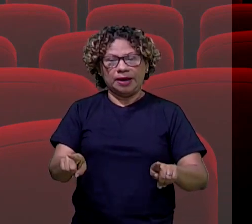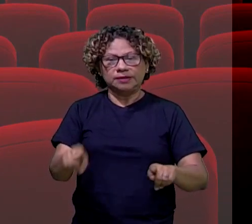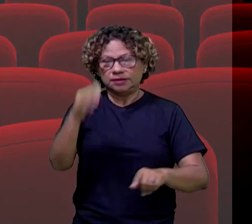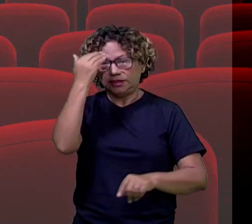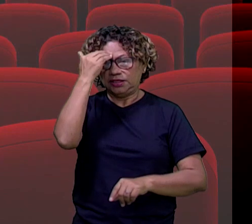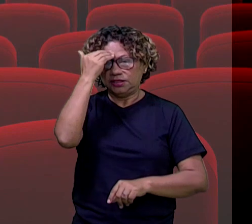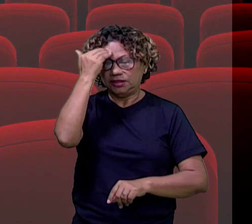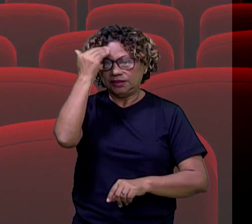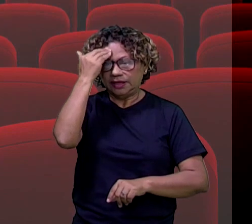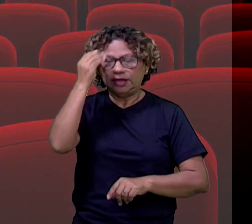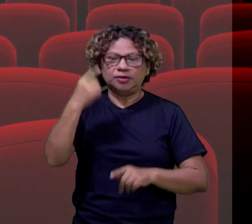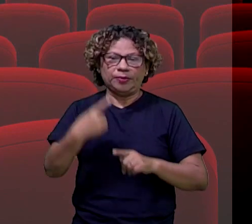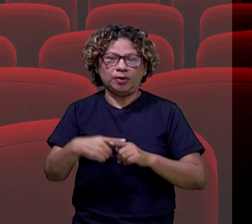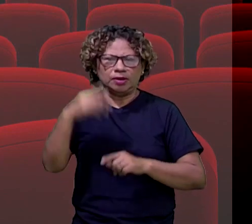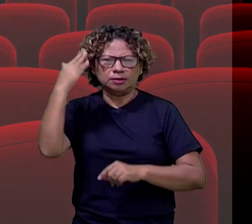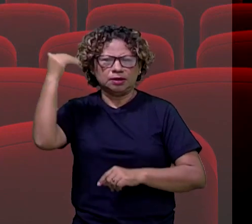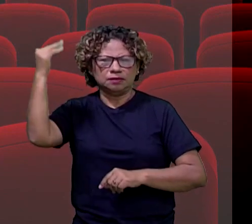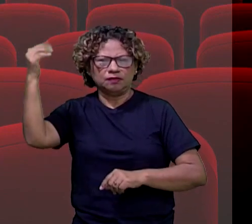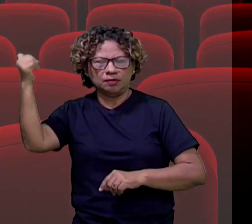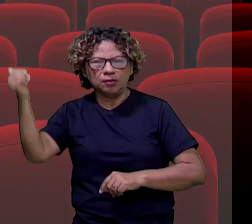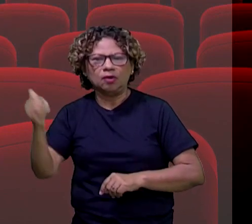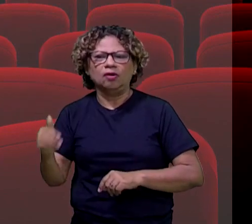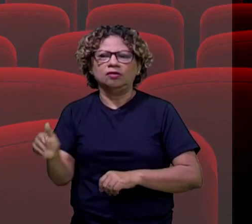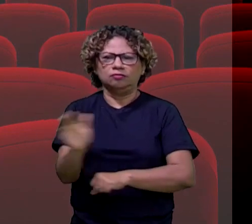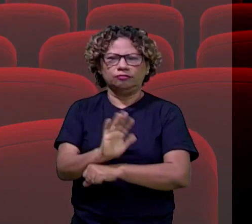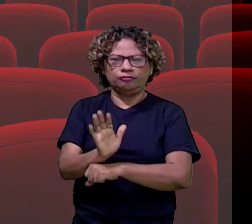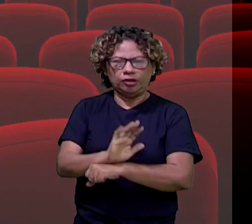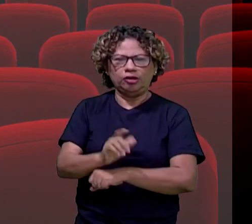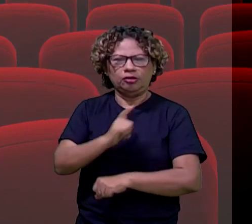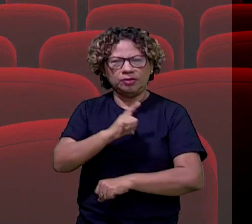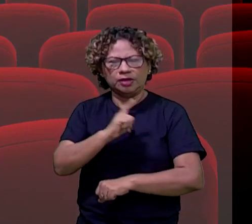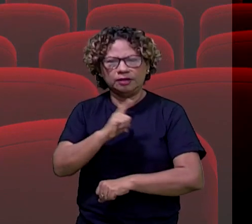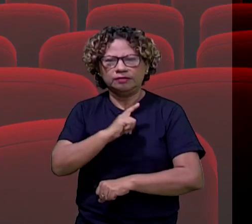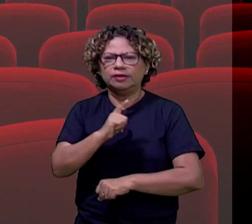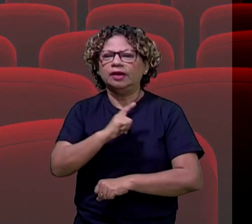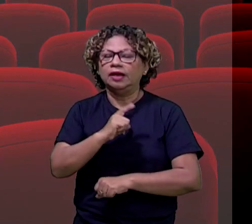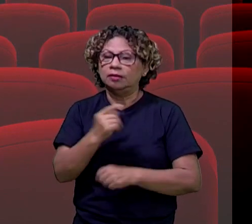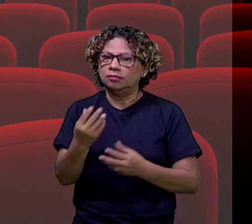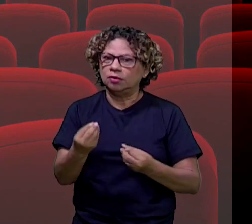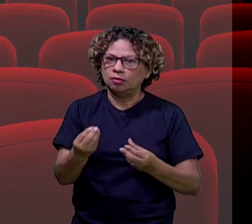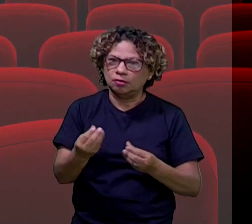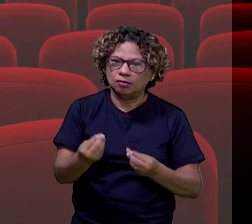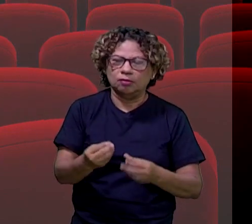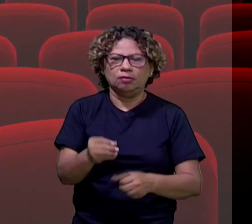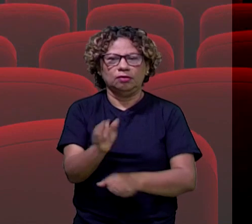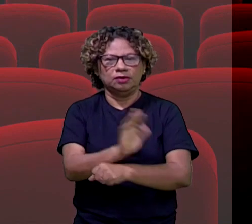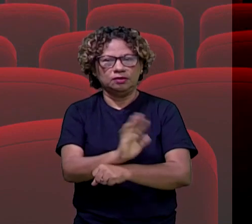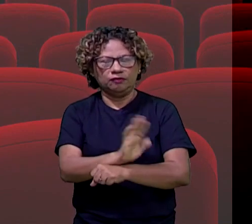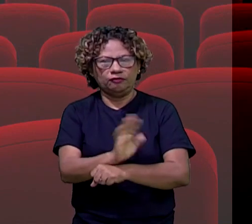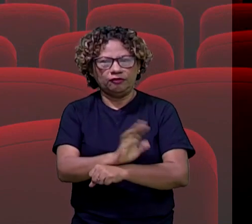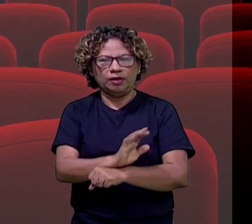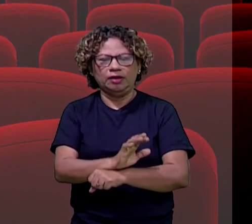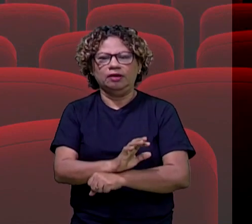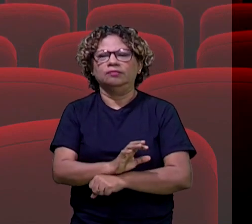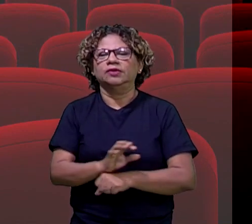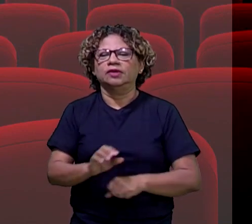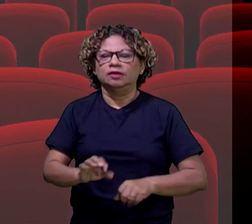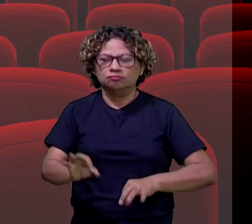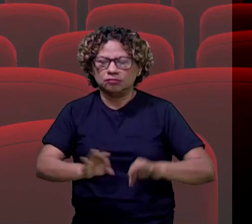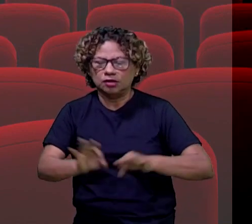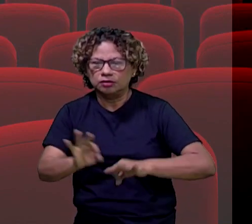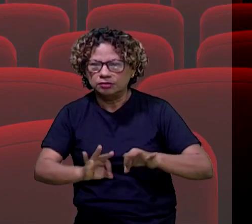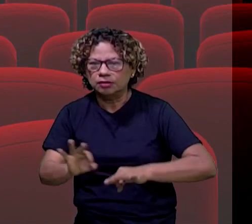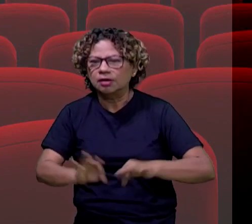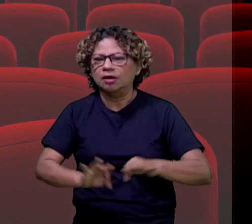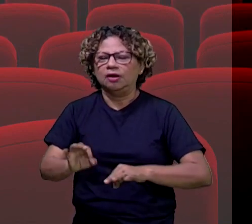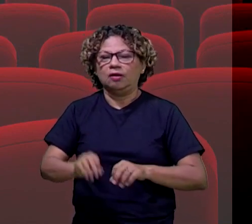entende que, por ser os mais famosos, teoricamente, é onde há a maior quantidade, maior produção cinematográfica. Quando, na verdade,